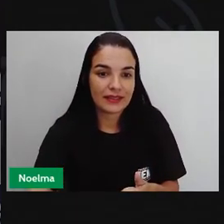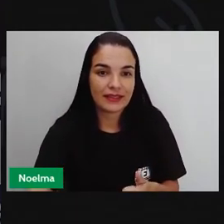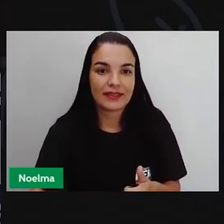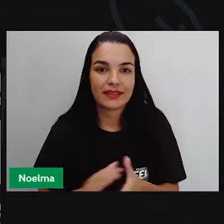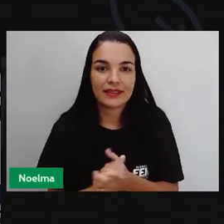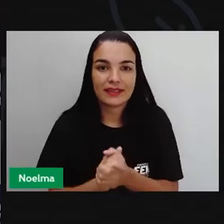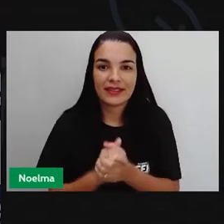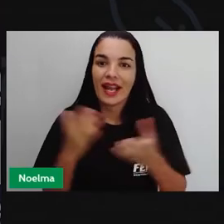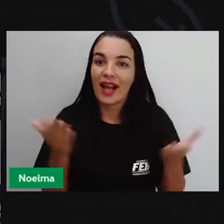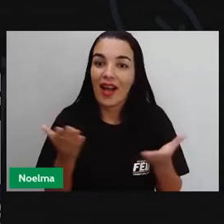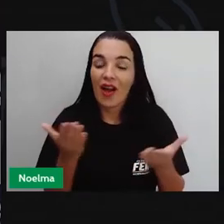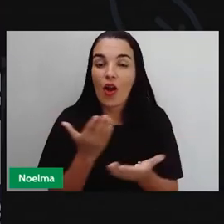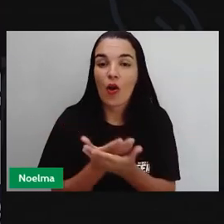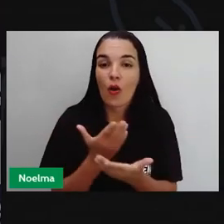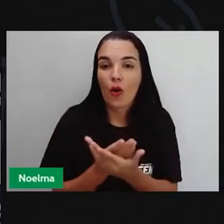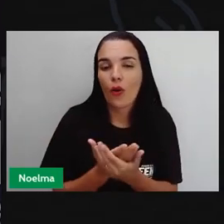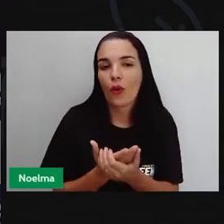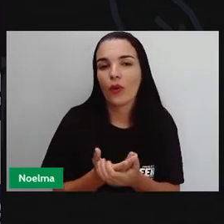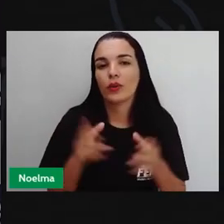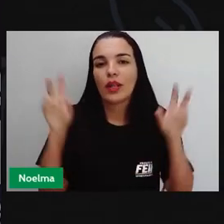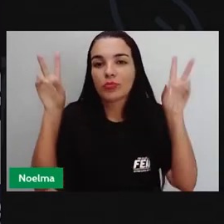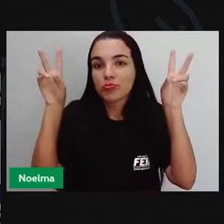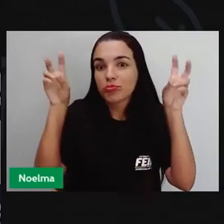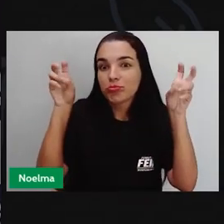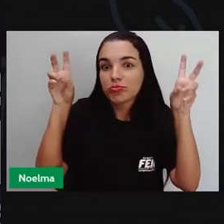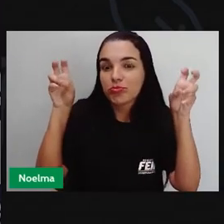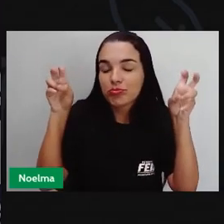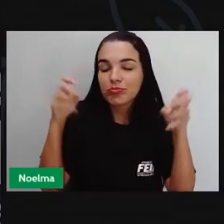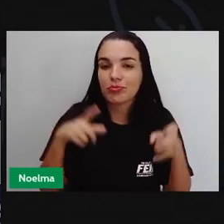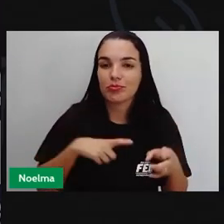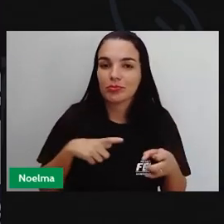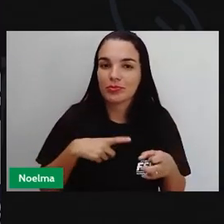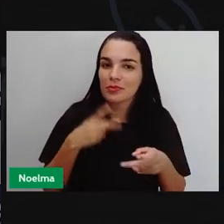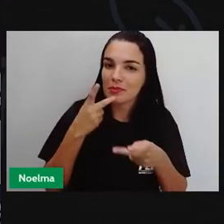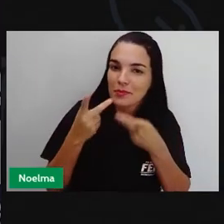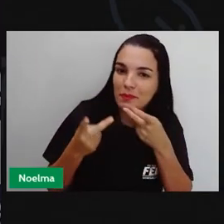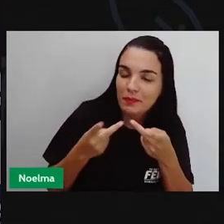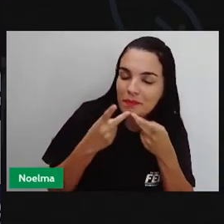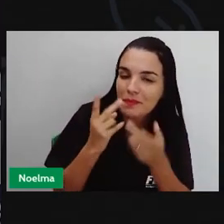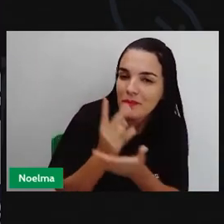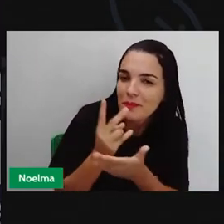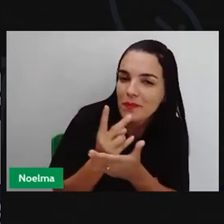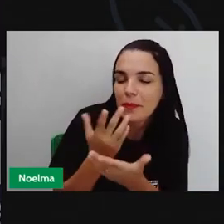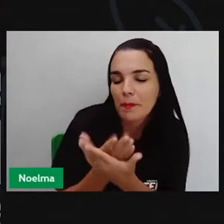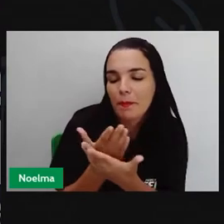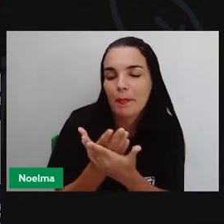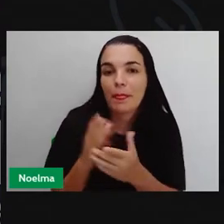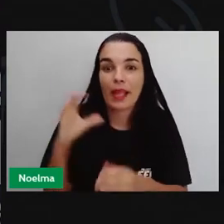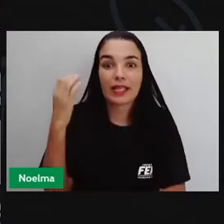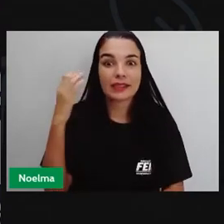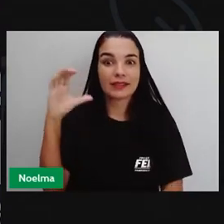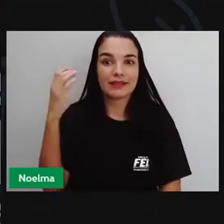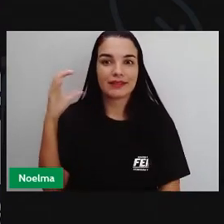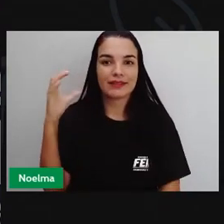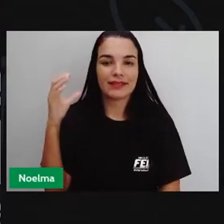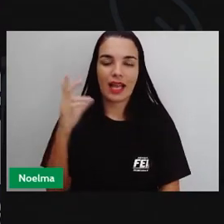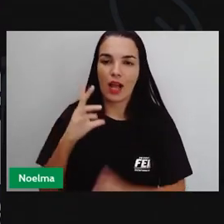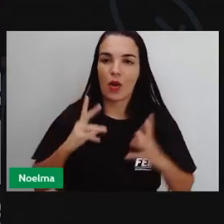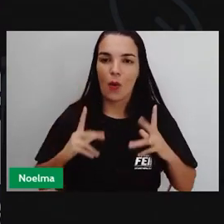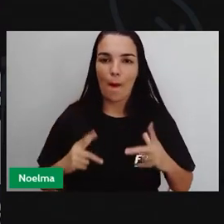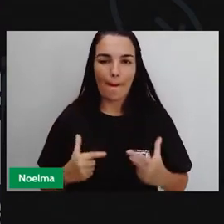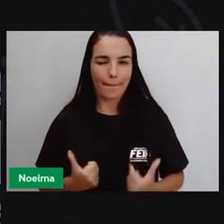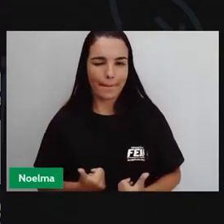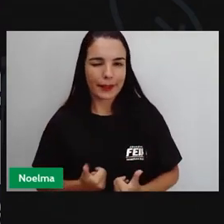aula, ao assunto que a gente vem falando nas aulas anteriores de ciências humanas que são